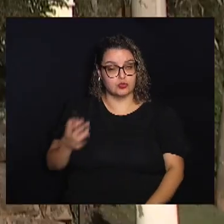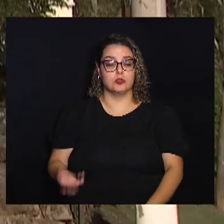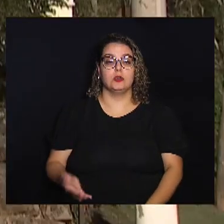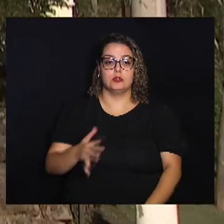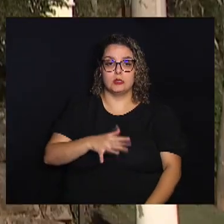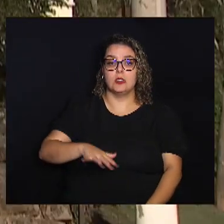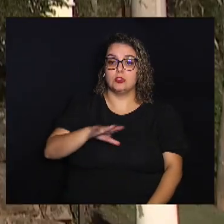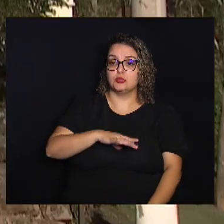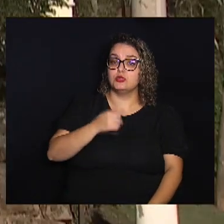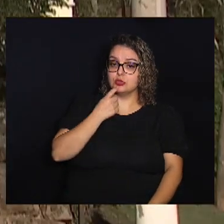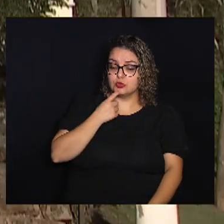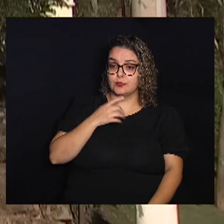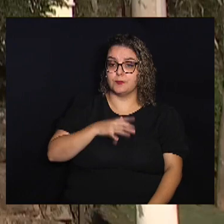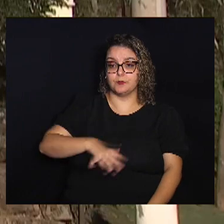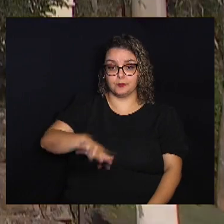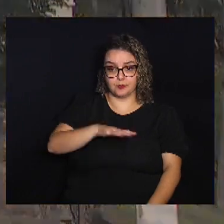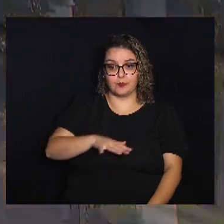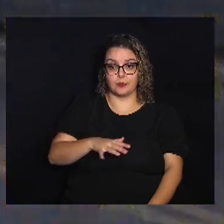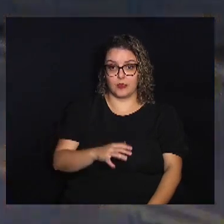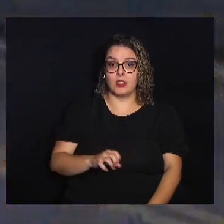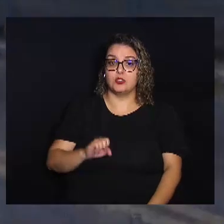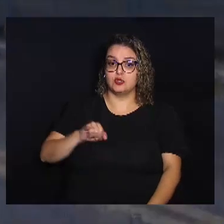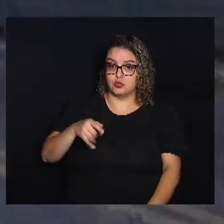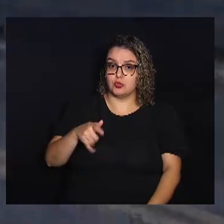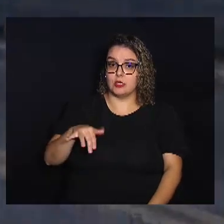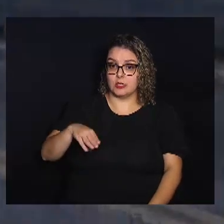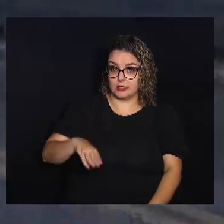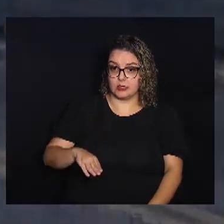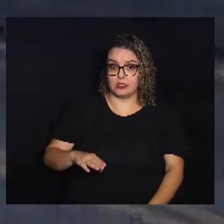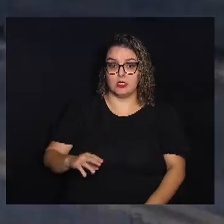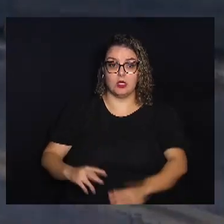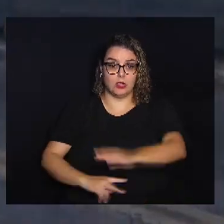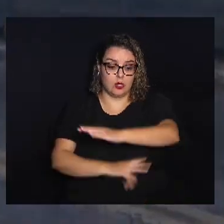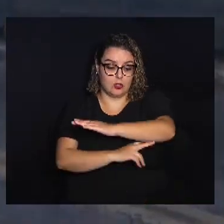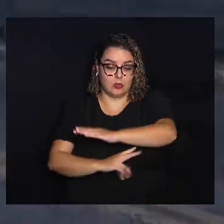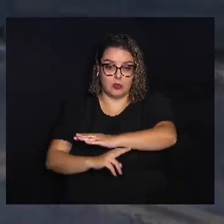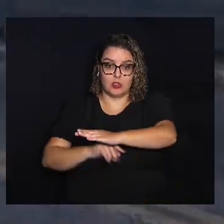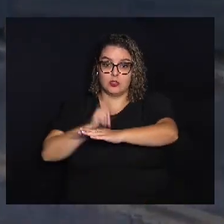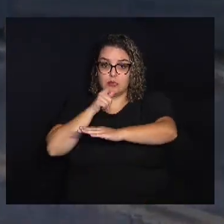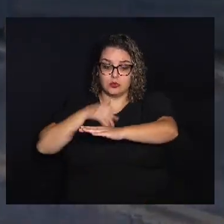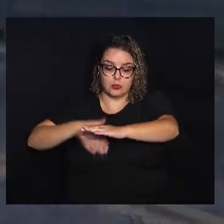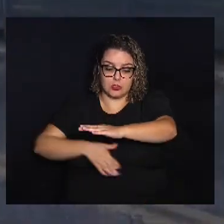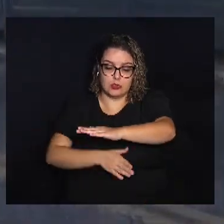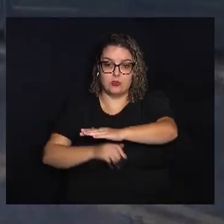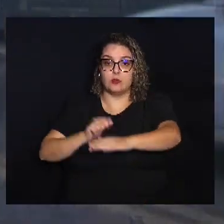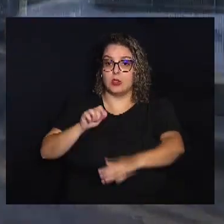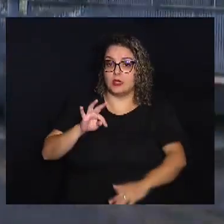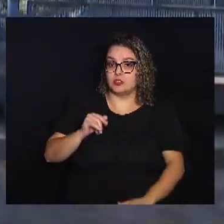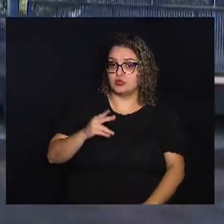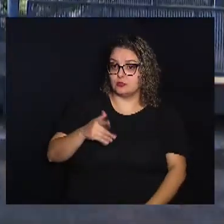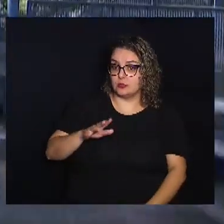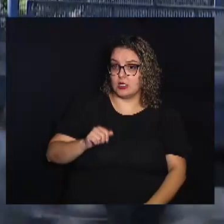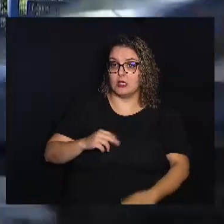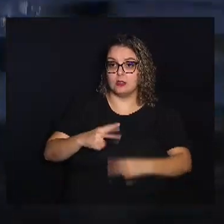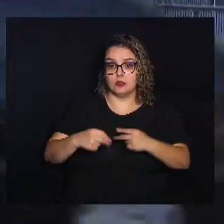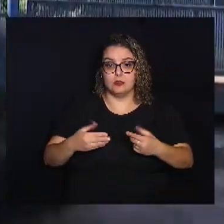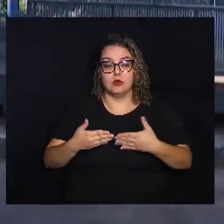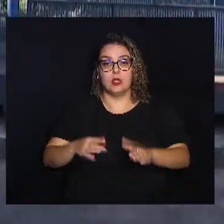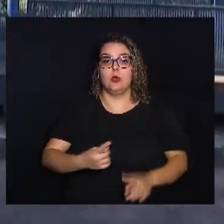Além da estação Ambiental De Joaquim Egídio A ponte histórica Do rio Atibaia Que teve sua inauguração No ano de